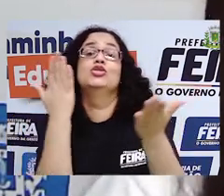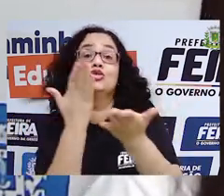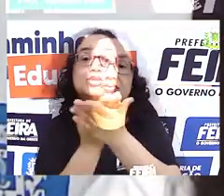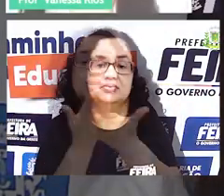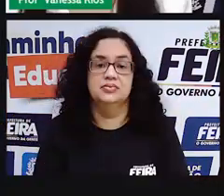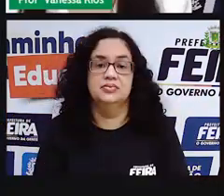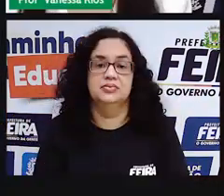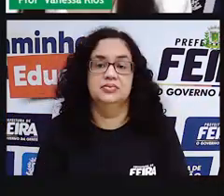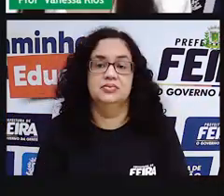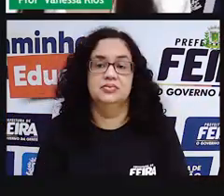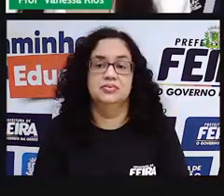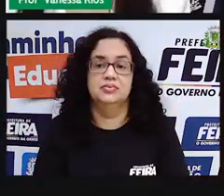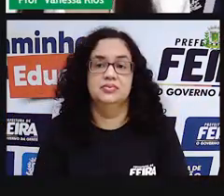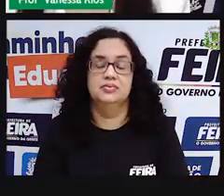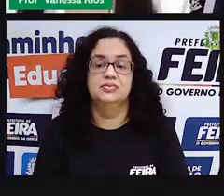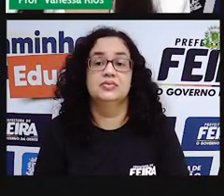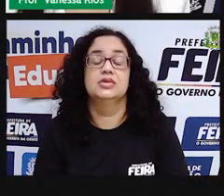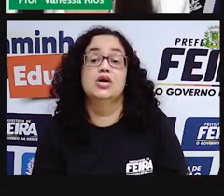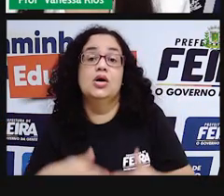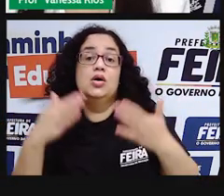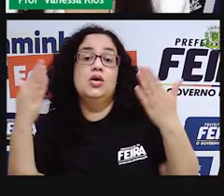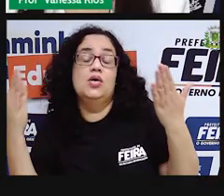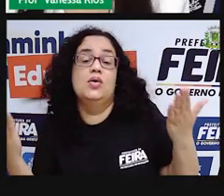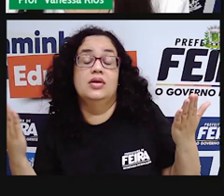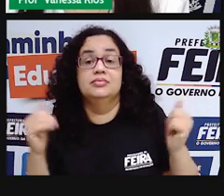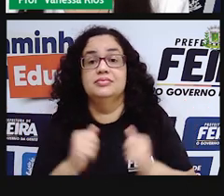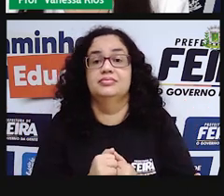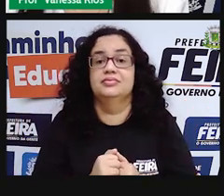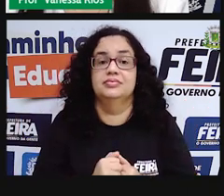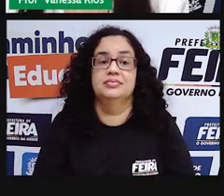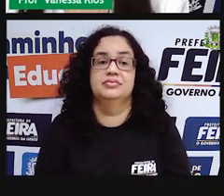hoje? Olha só, turma,